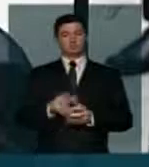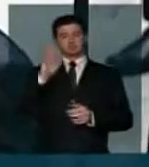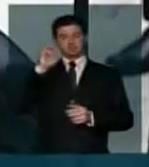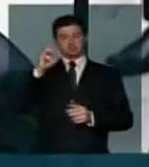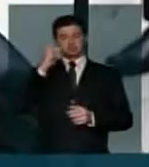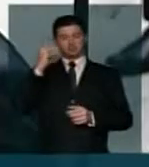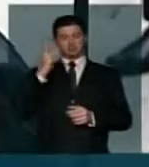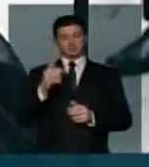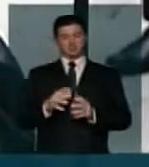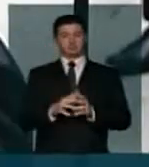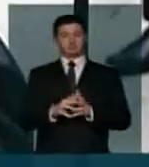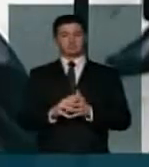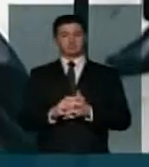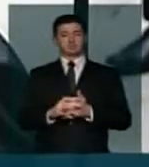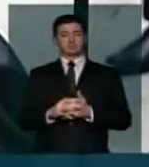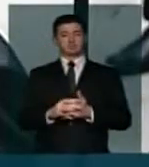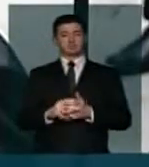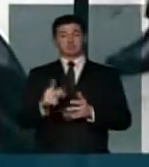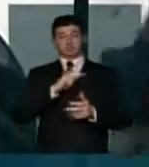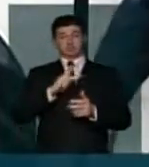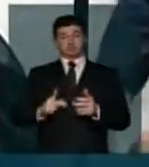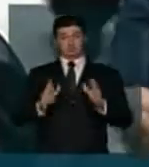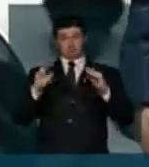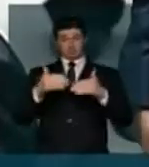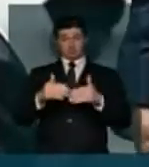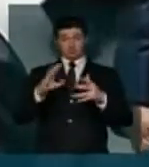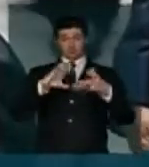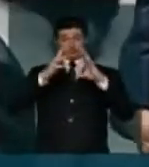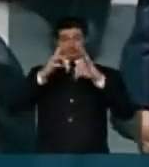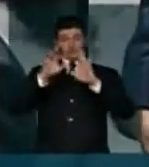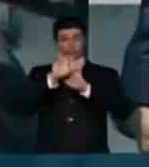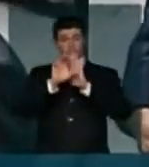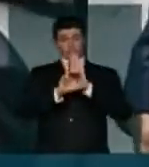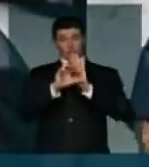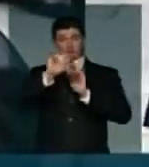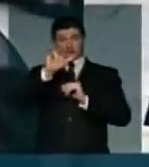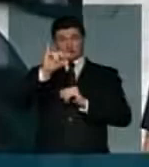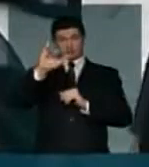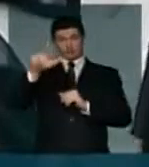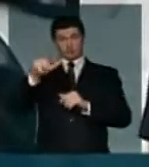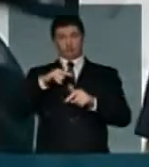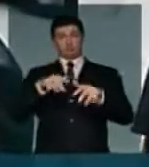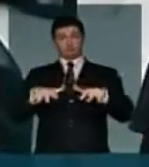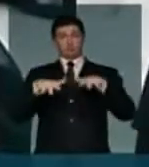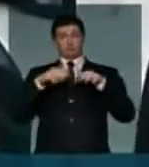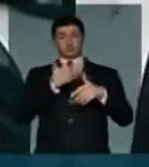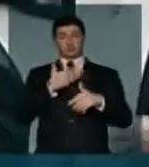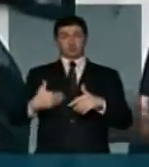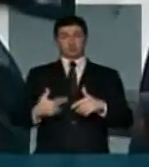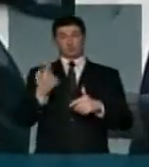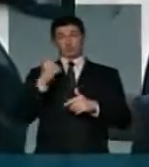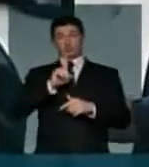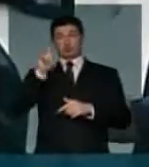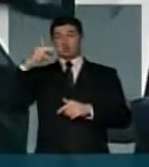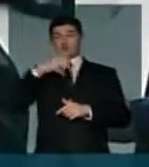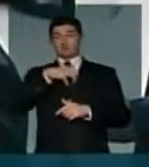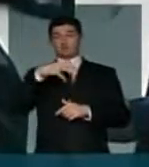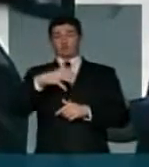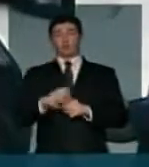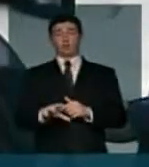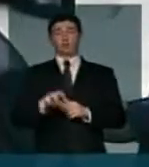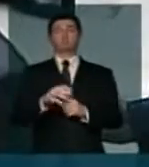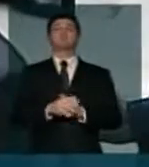Presidente, presidindo a comissão de reforma do Código de Processo Civil, numa das audiências públicas, lá em Salvador,